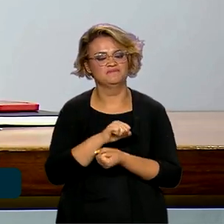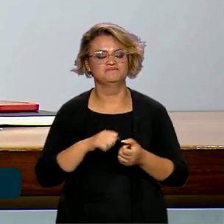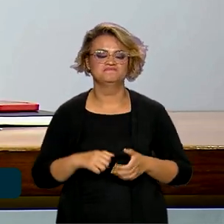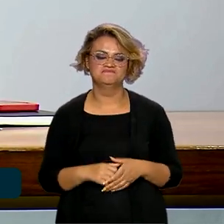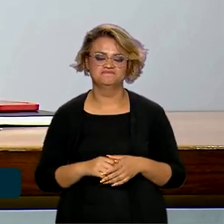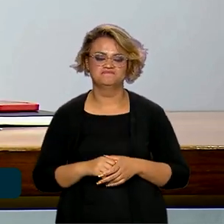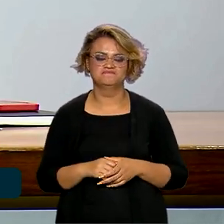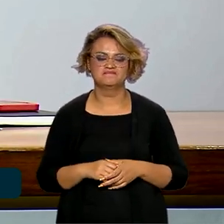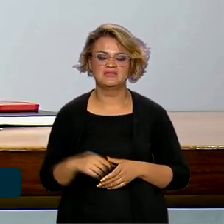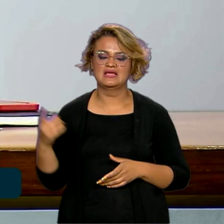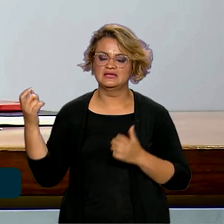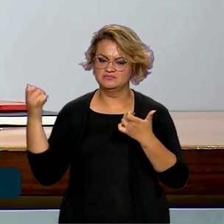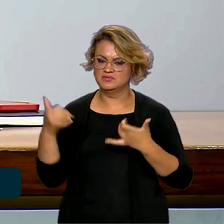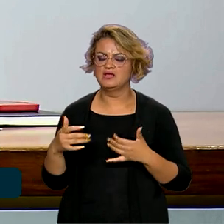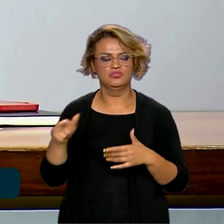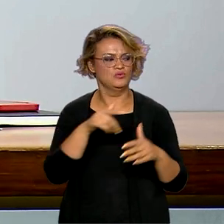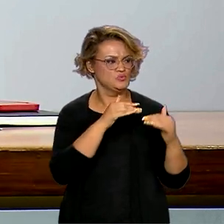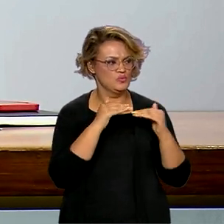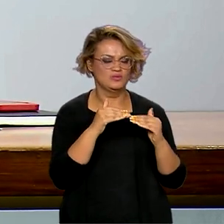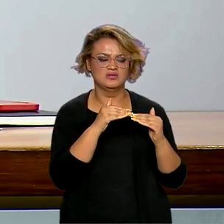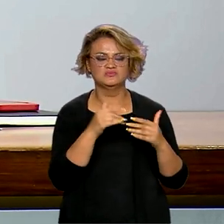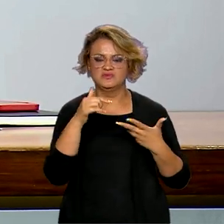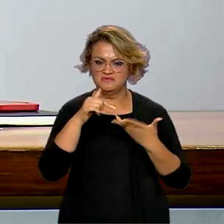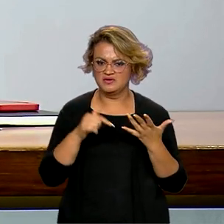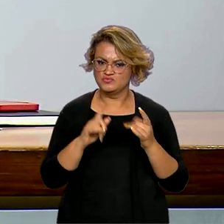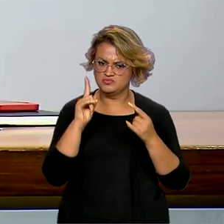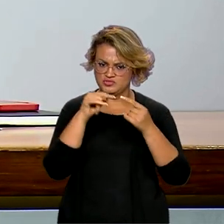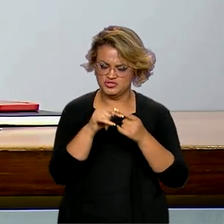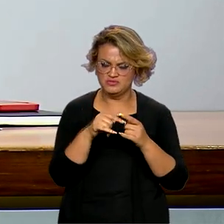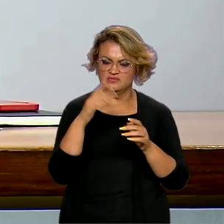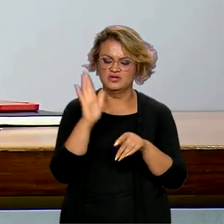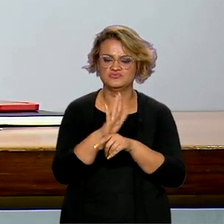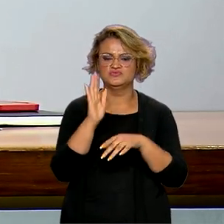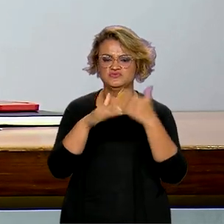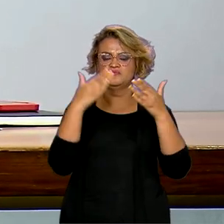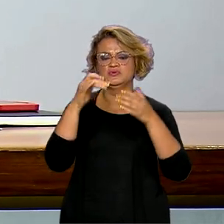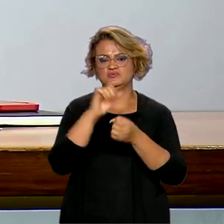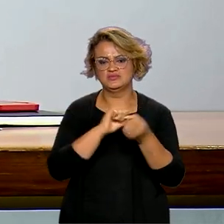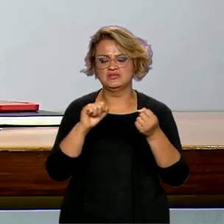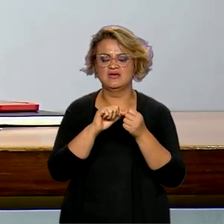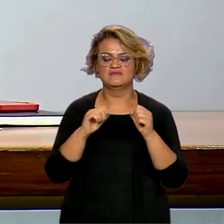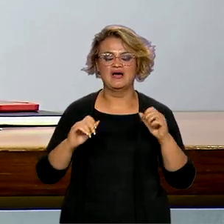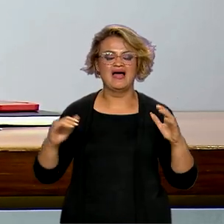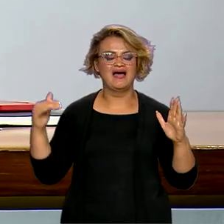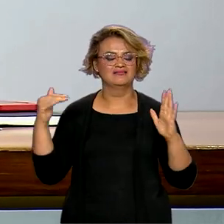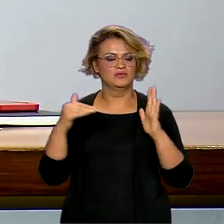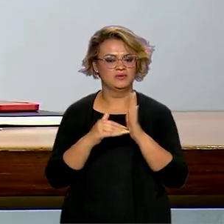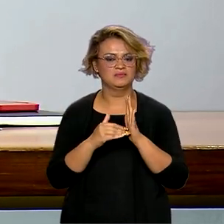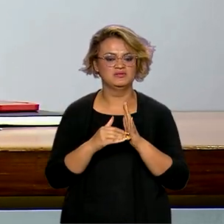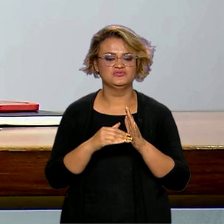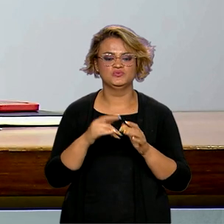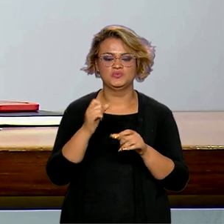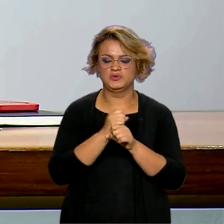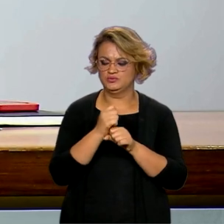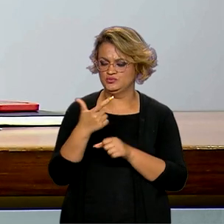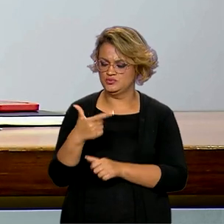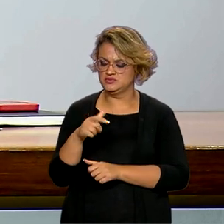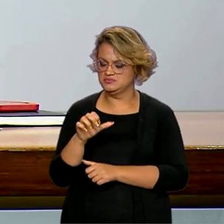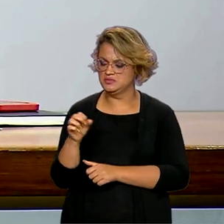ONU. É consensual que o cumprimento dos Objetivos do Desenvolvimento Sustentável até o prazo acordado de 2030